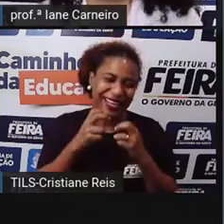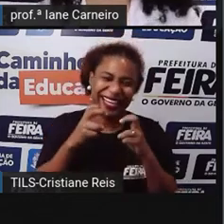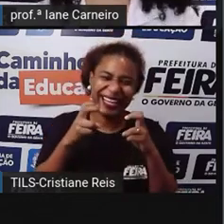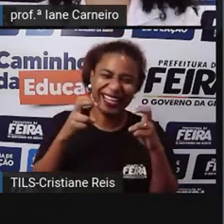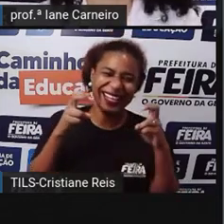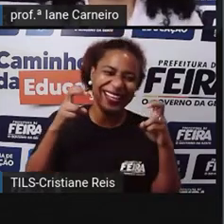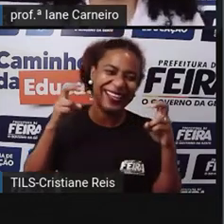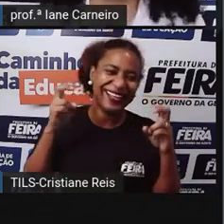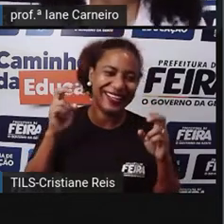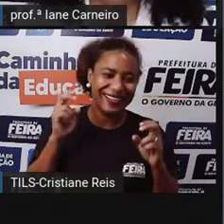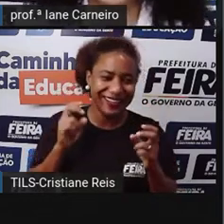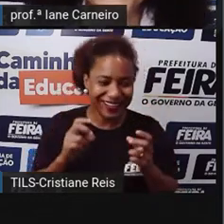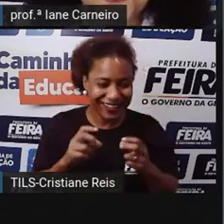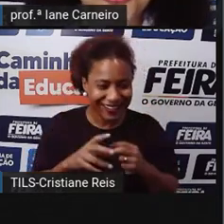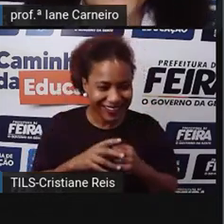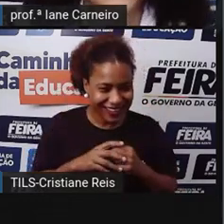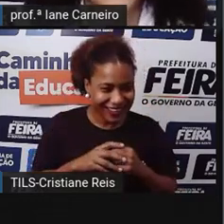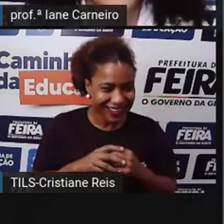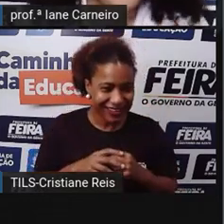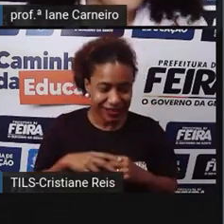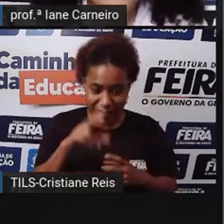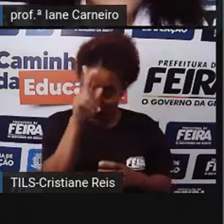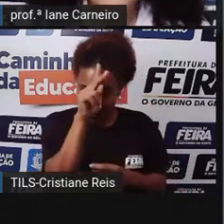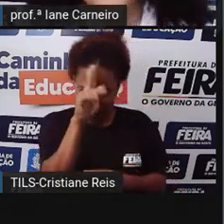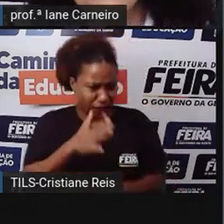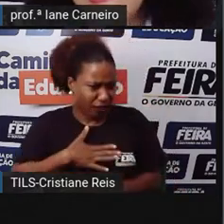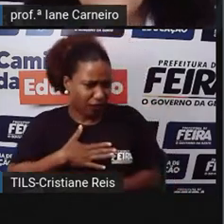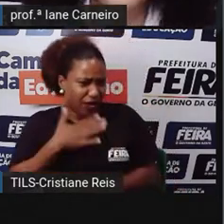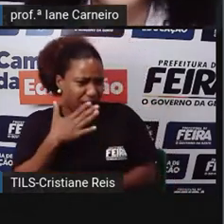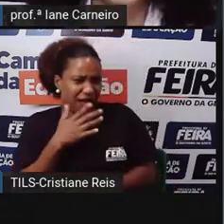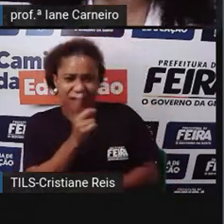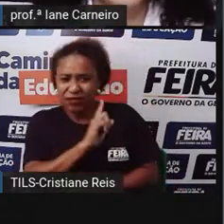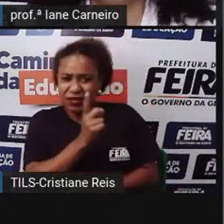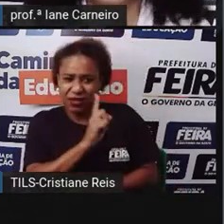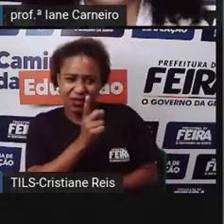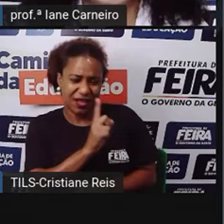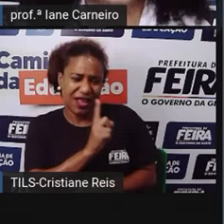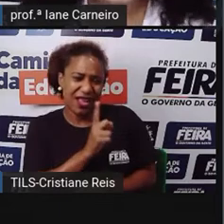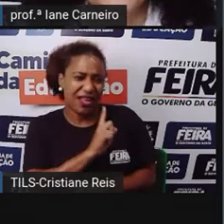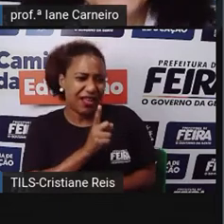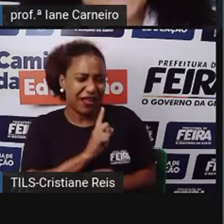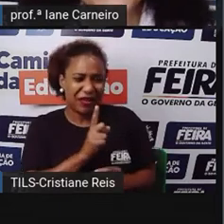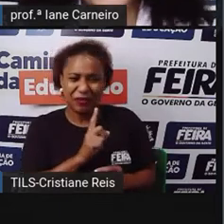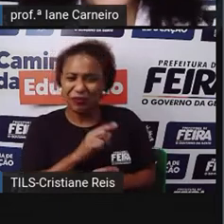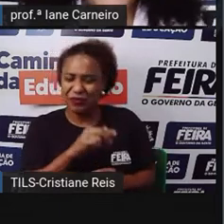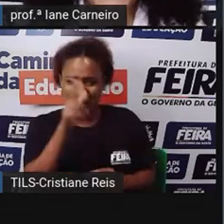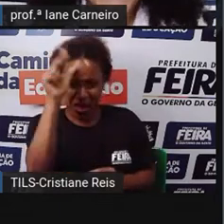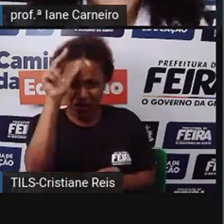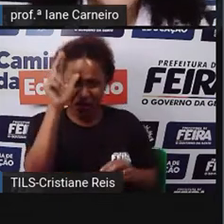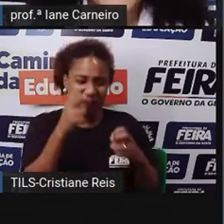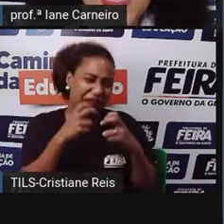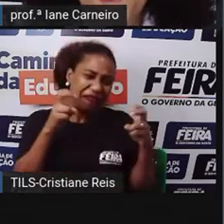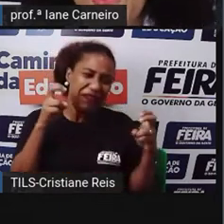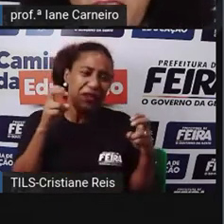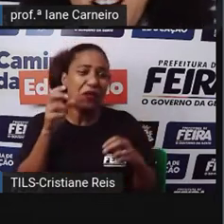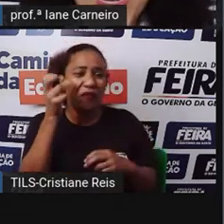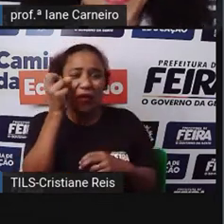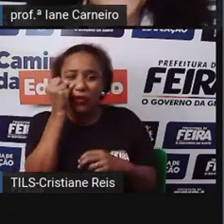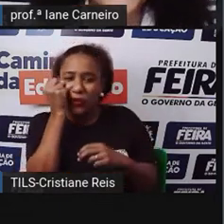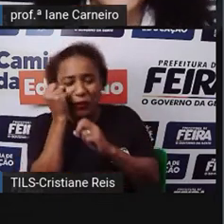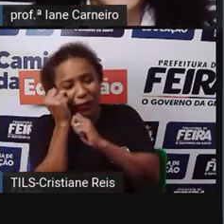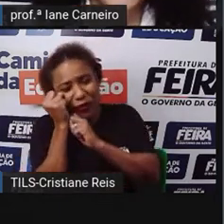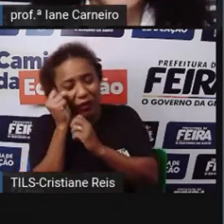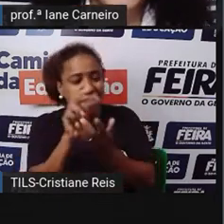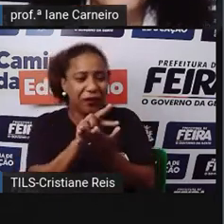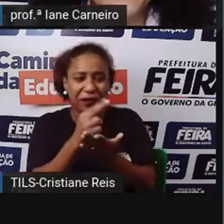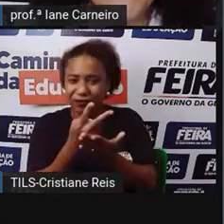Ela levou um susto. Ai não, é muito barulho, não me deixa dormir, sai fora!